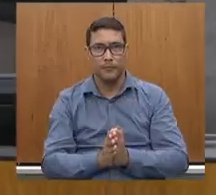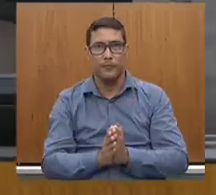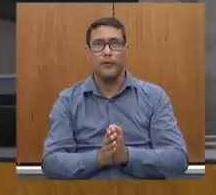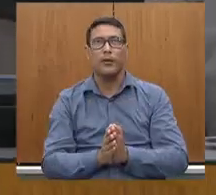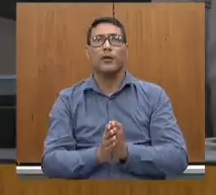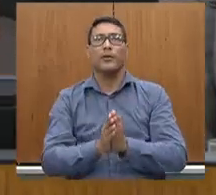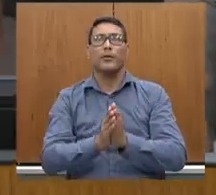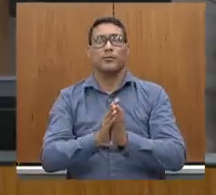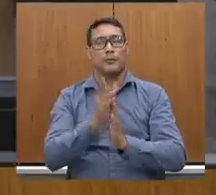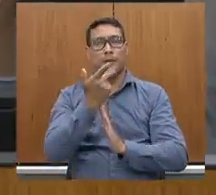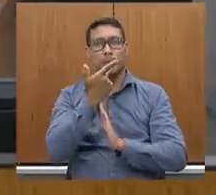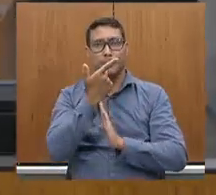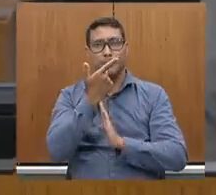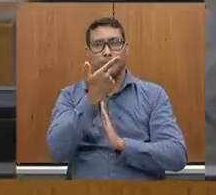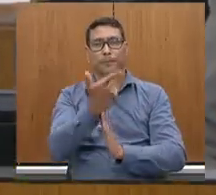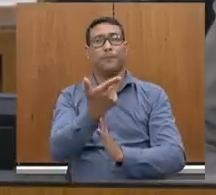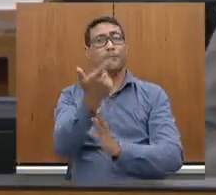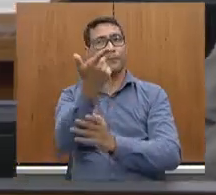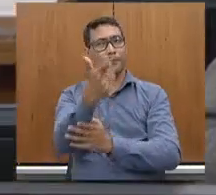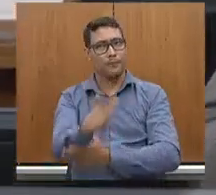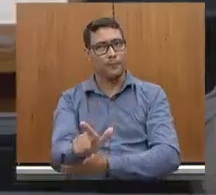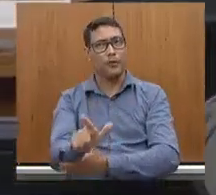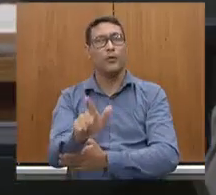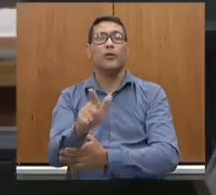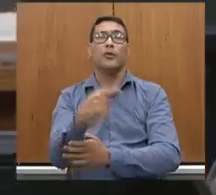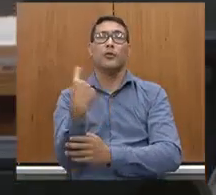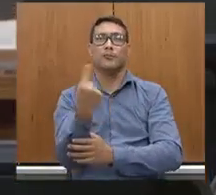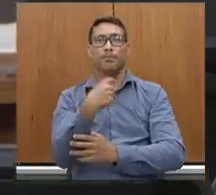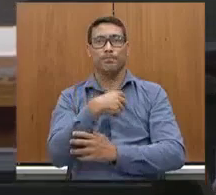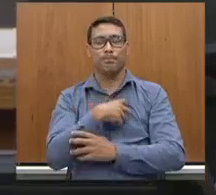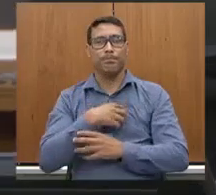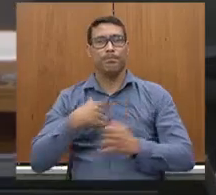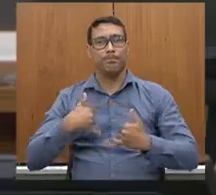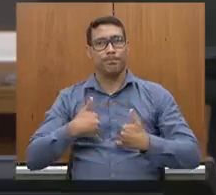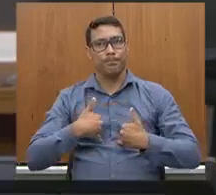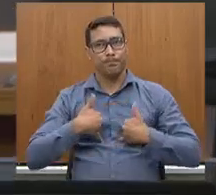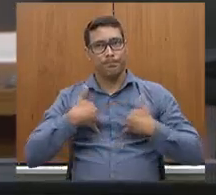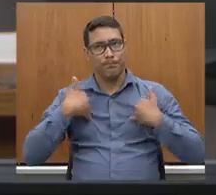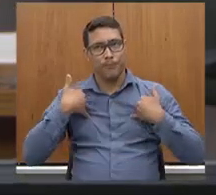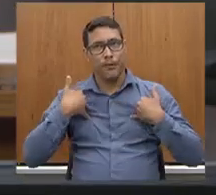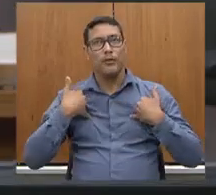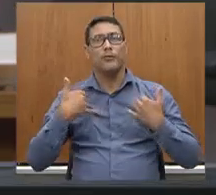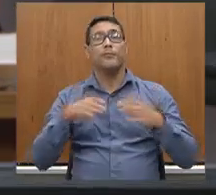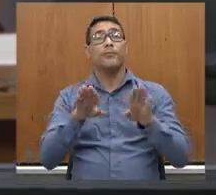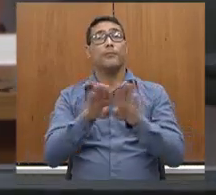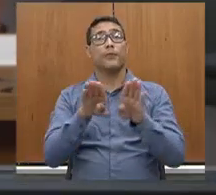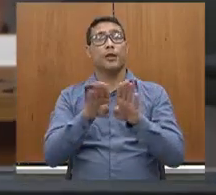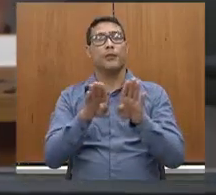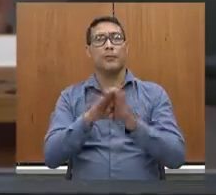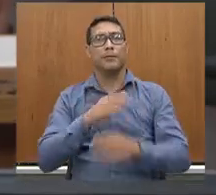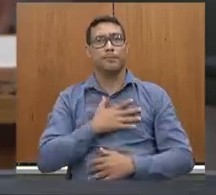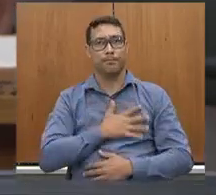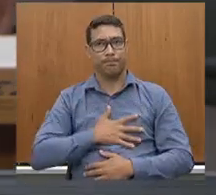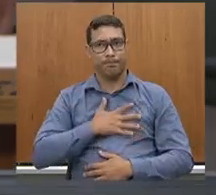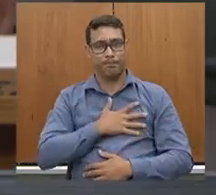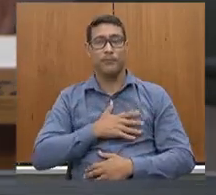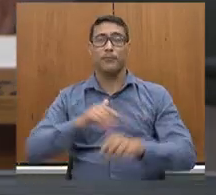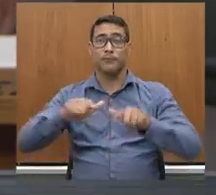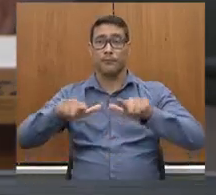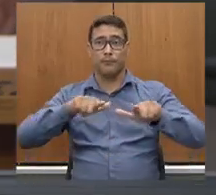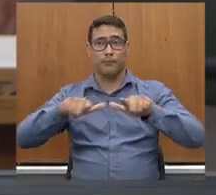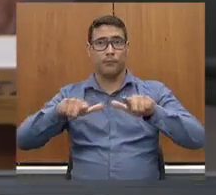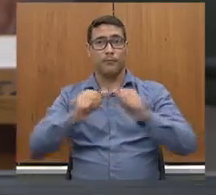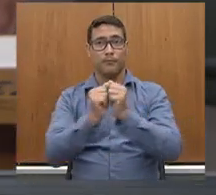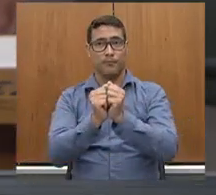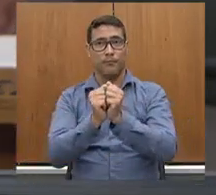aqui o começo da minha fala, a honra e o prazer de trabalhar ao seu lado, deputado João Leite,